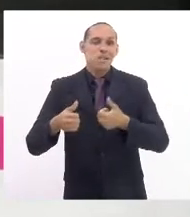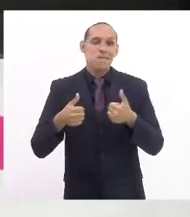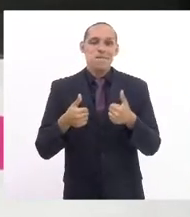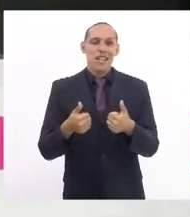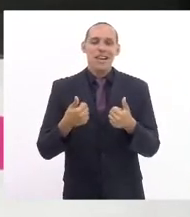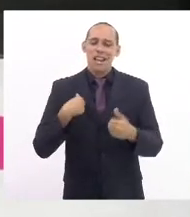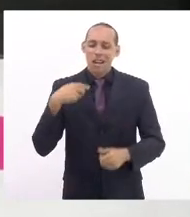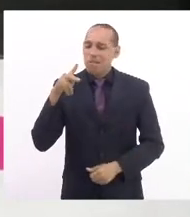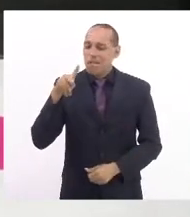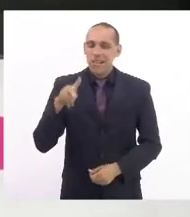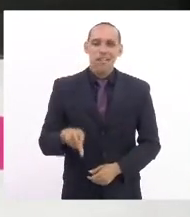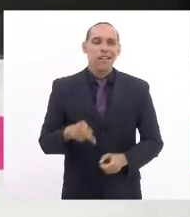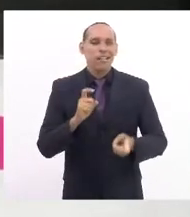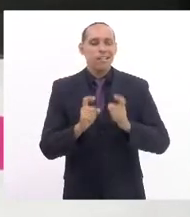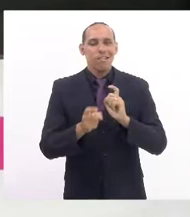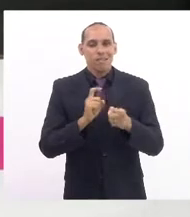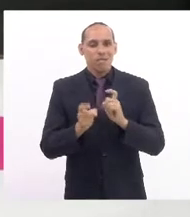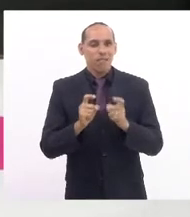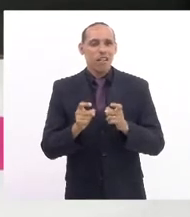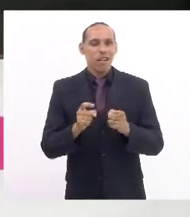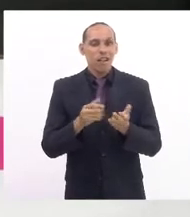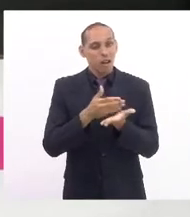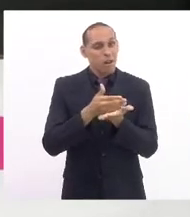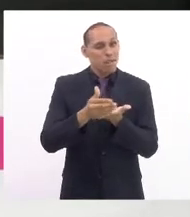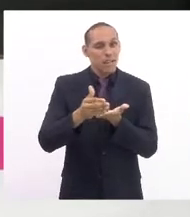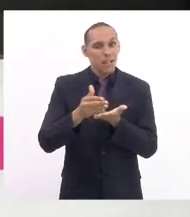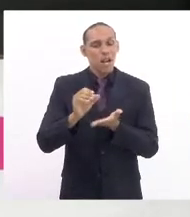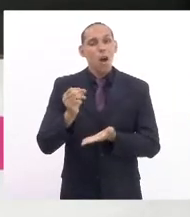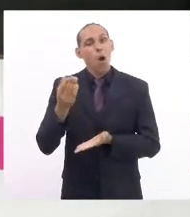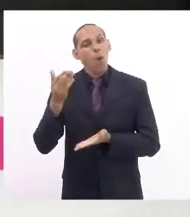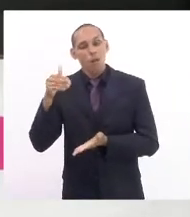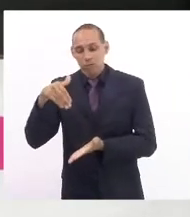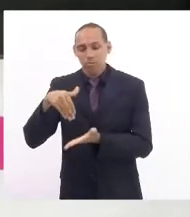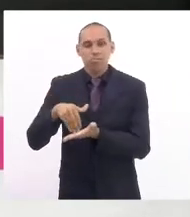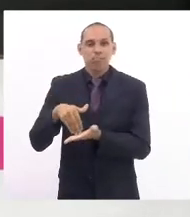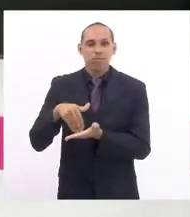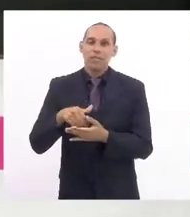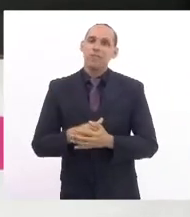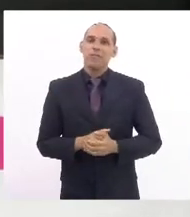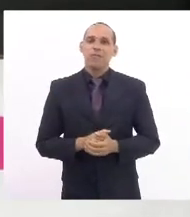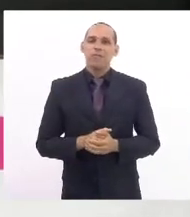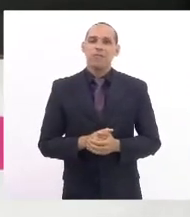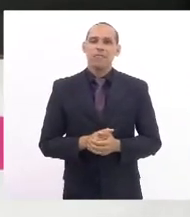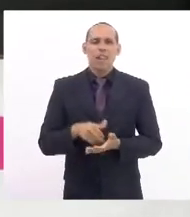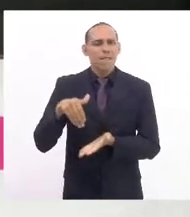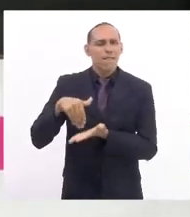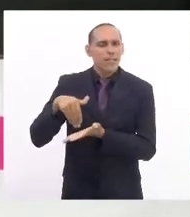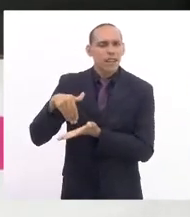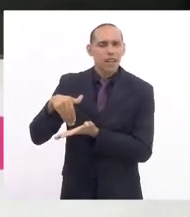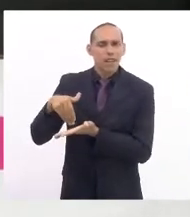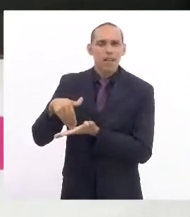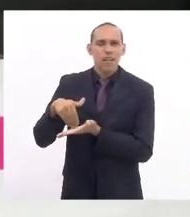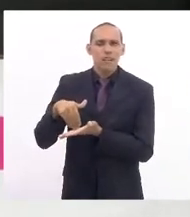presido às sessões, tanto do expediente inicial como do expediente final, o expediente final sempre fazendo